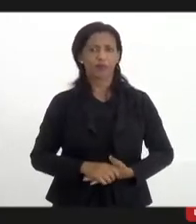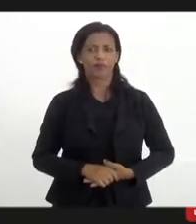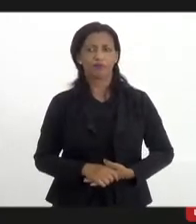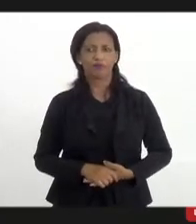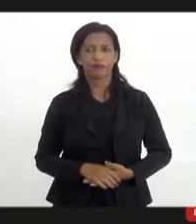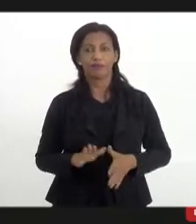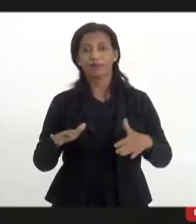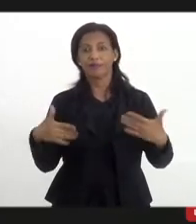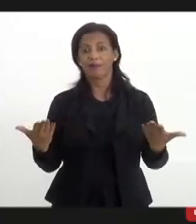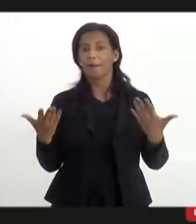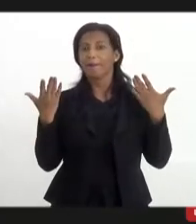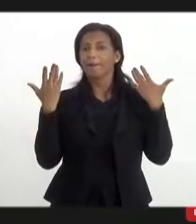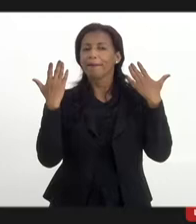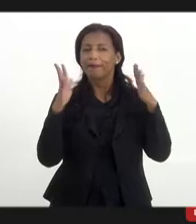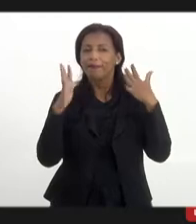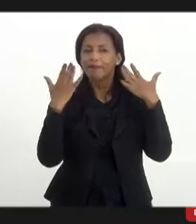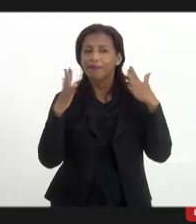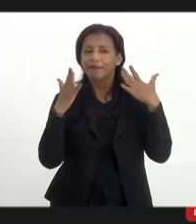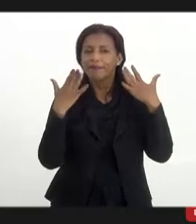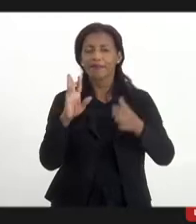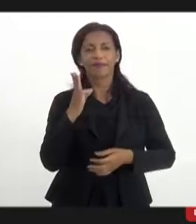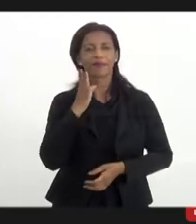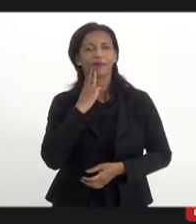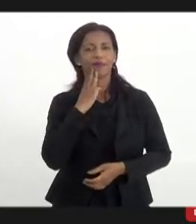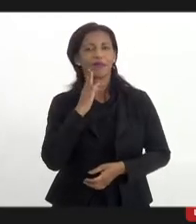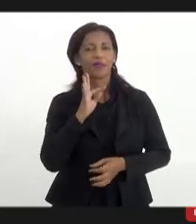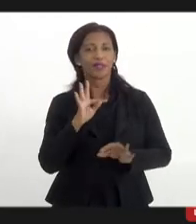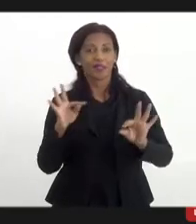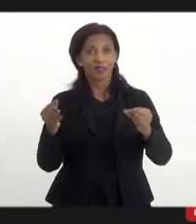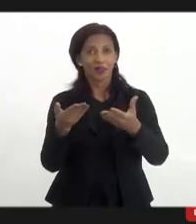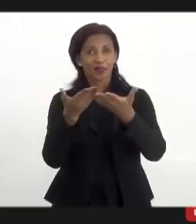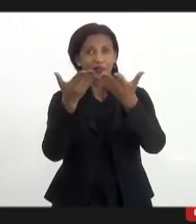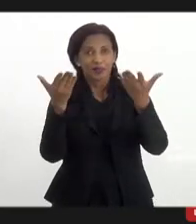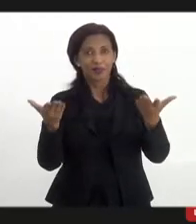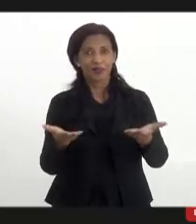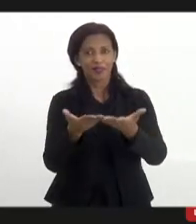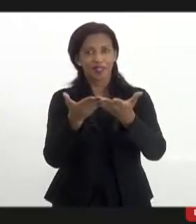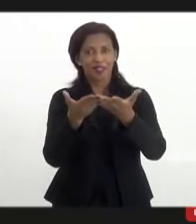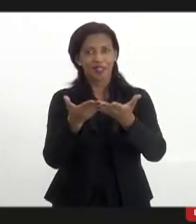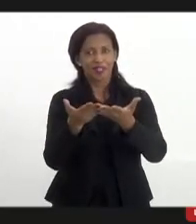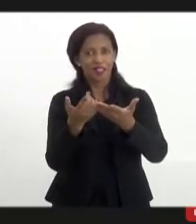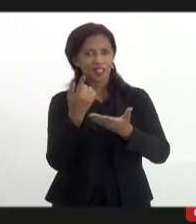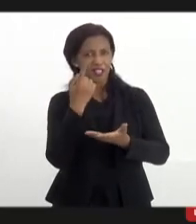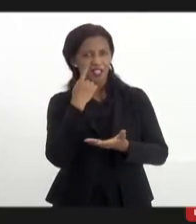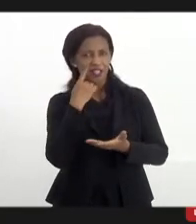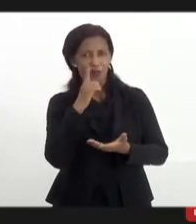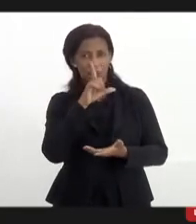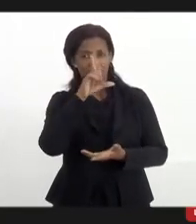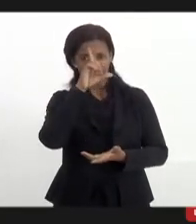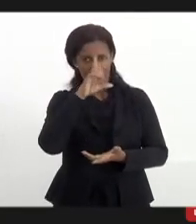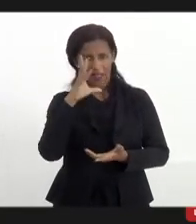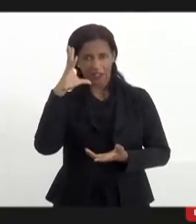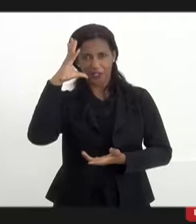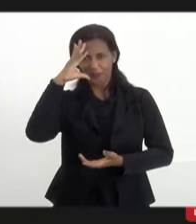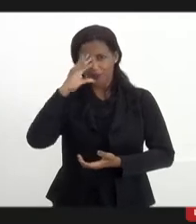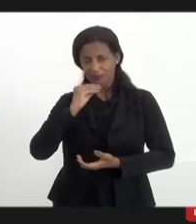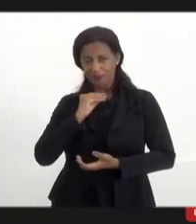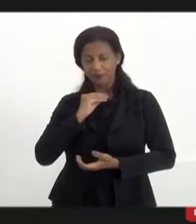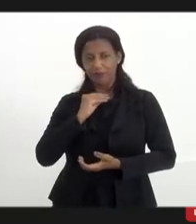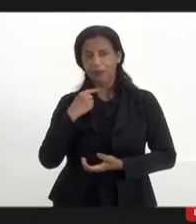Então, Valdeque, parabéns e para todos aí eu vou ficar aqui, vou tirar aqui minha imagem, mas eu vou ficar aqui